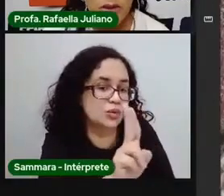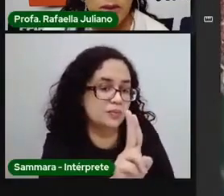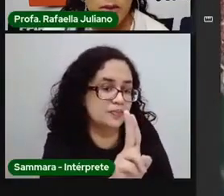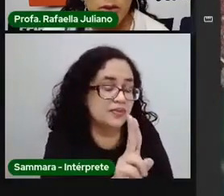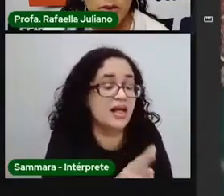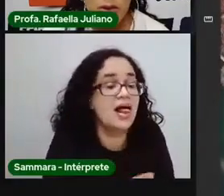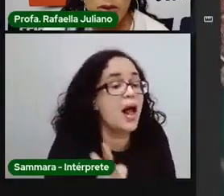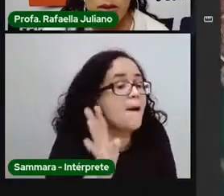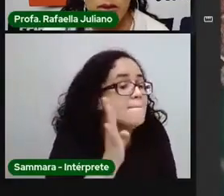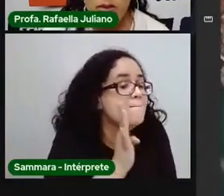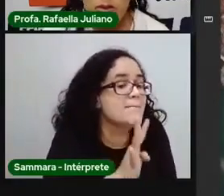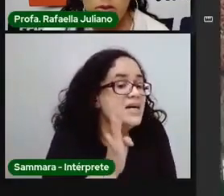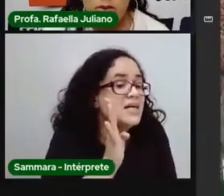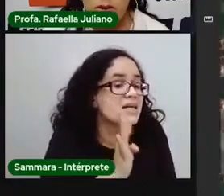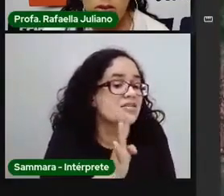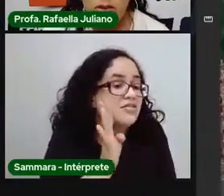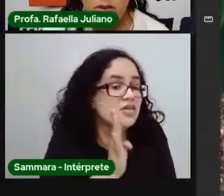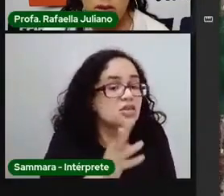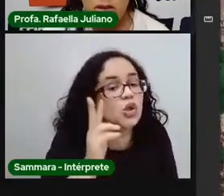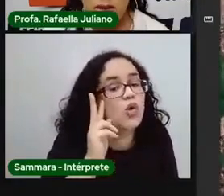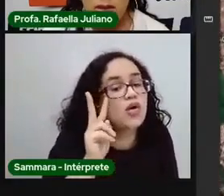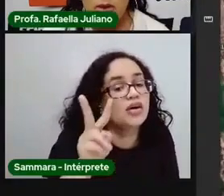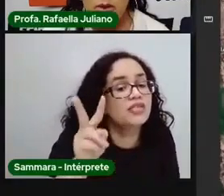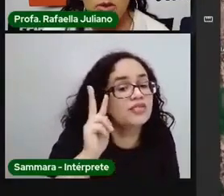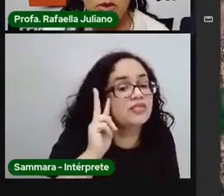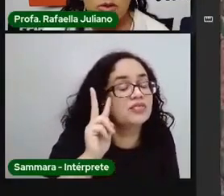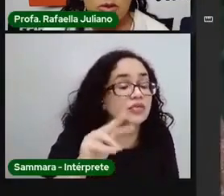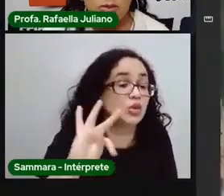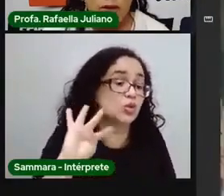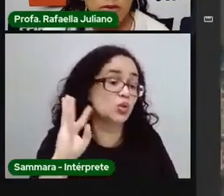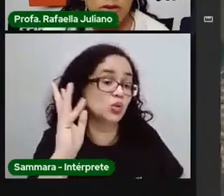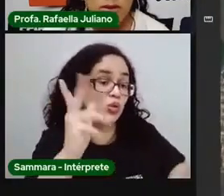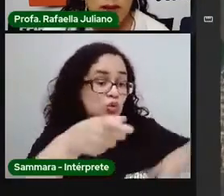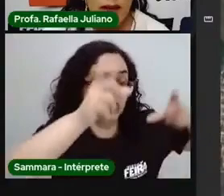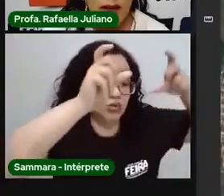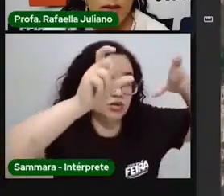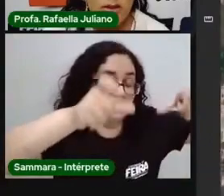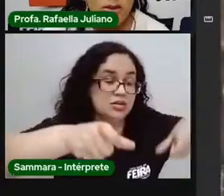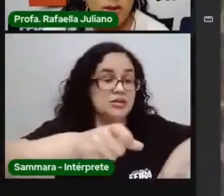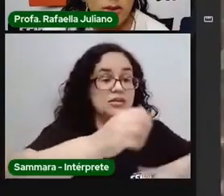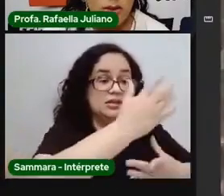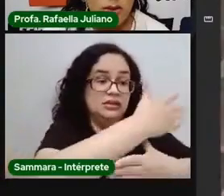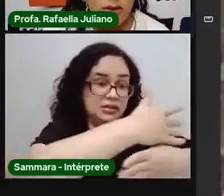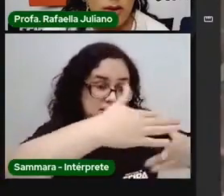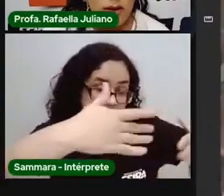incrível! vocês conseguem visualizar todos os bairros da cidade.